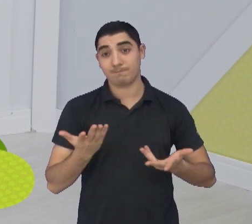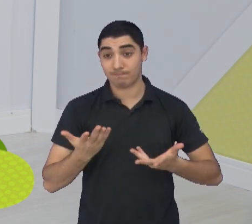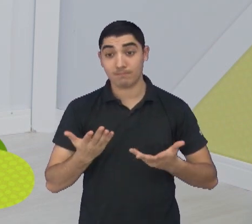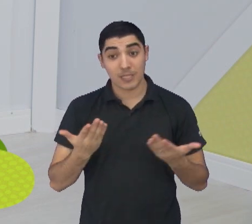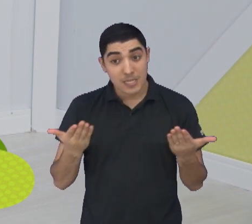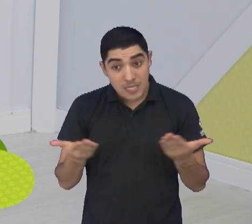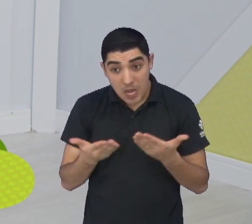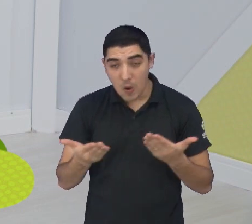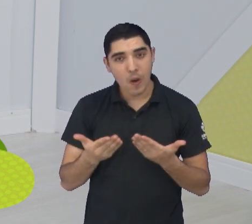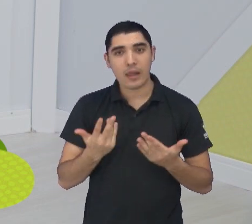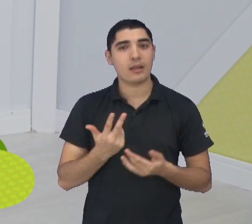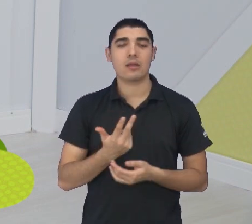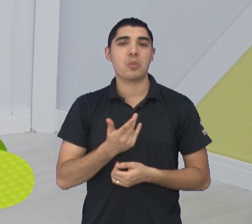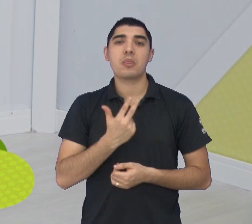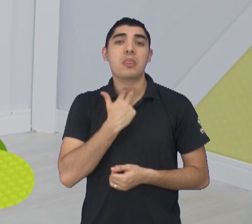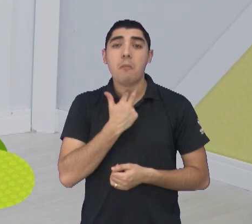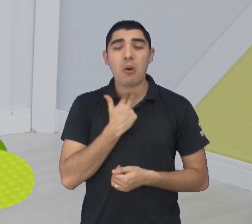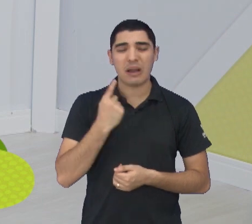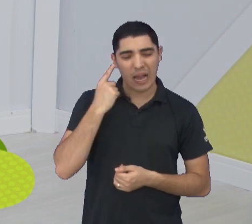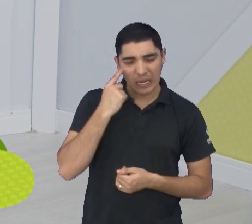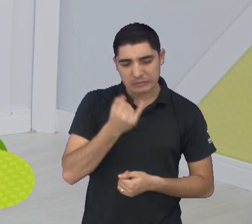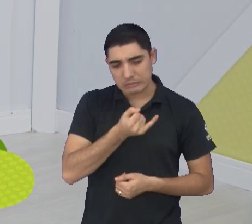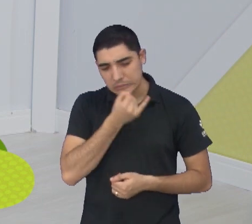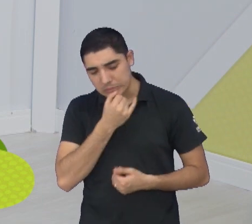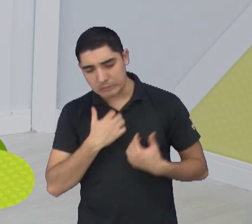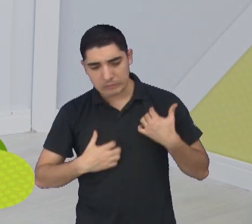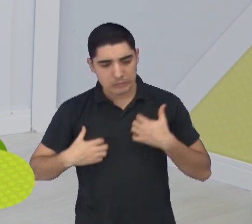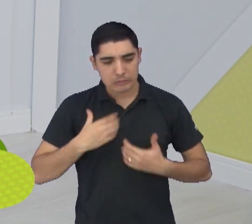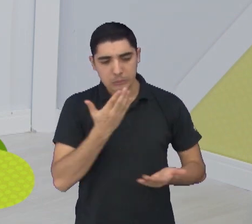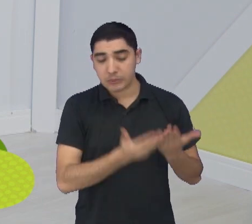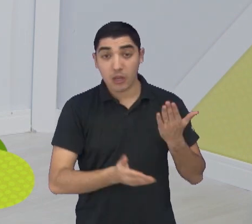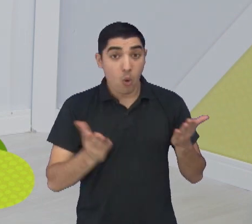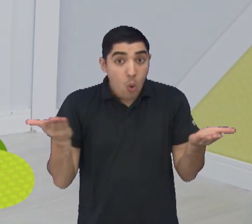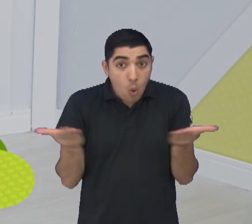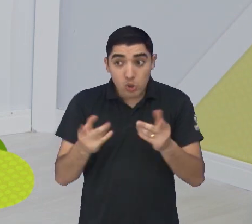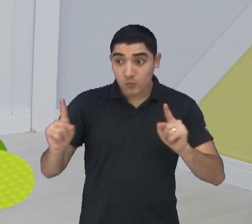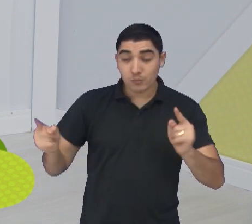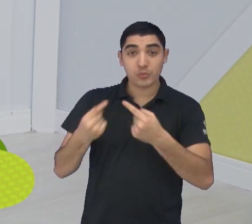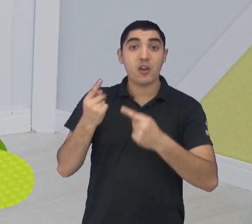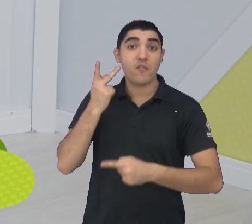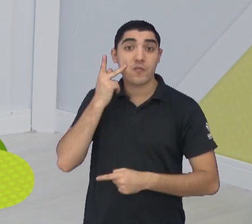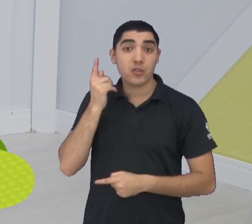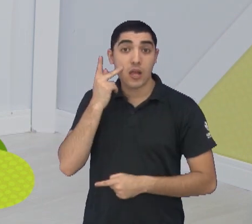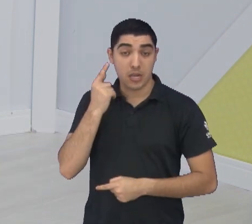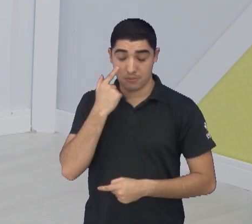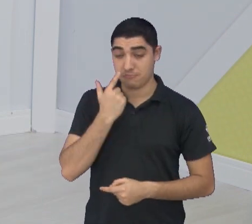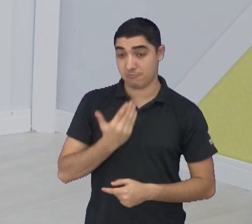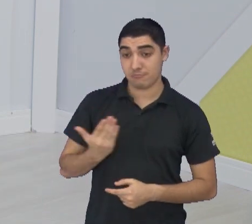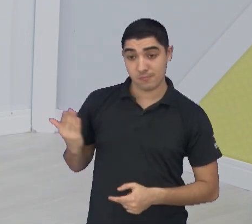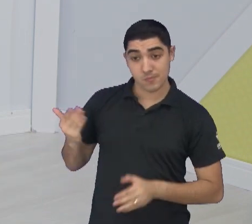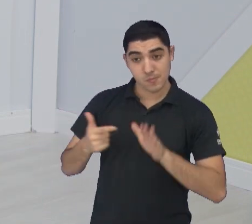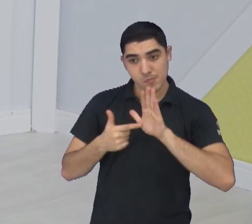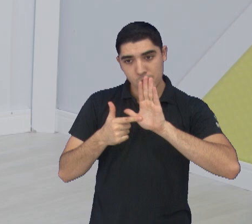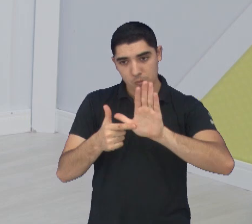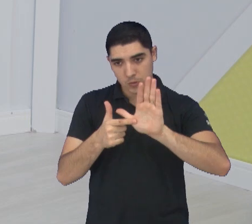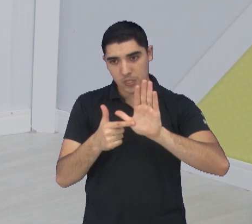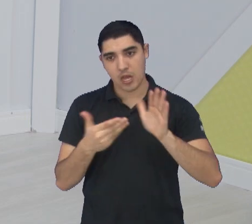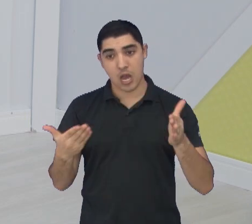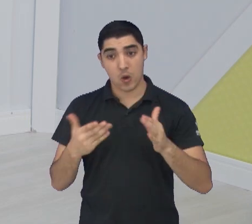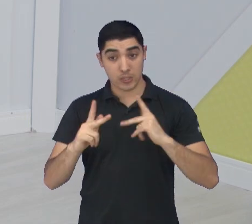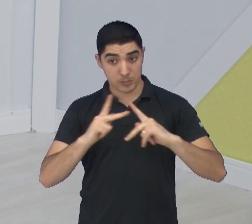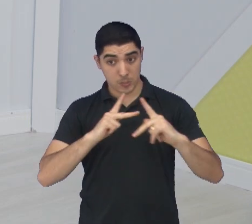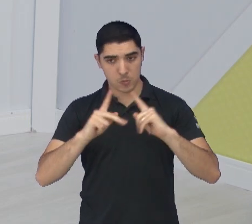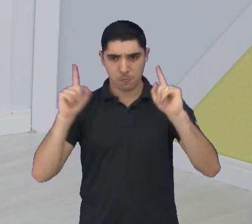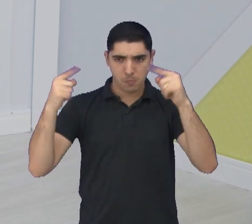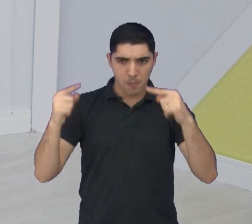agora, Bruno, não tem tempo para ficar lamentando essa derrota, não. Porque hoje já tem jogo contra o Fortaleza. Coloca para a gente aqui, Matheus, o caminho do São José, pelo menos nessa